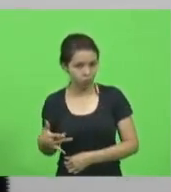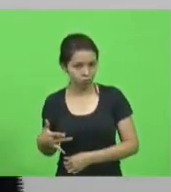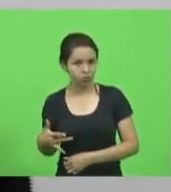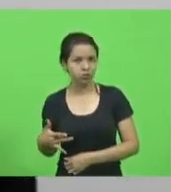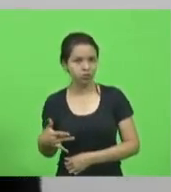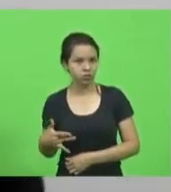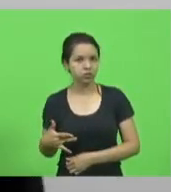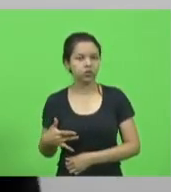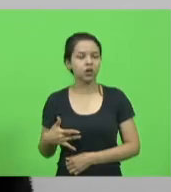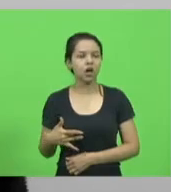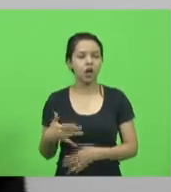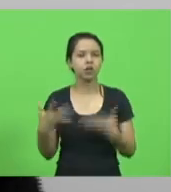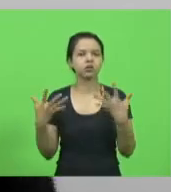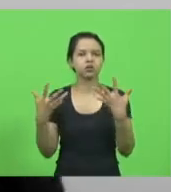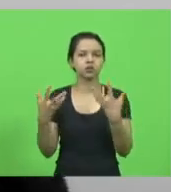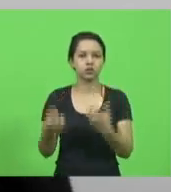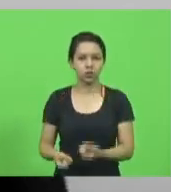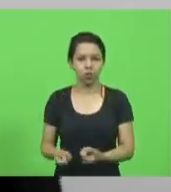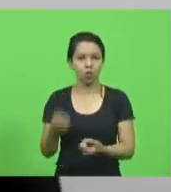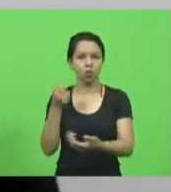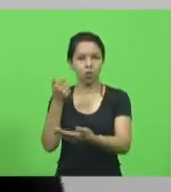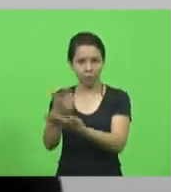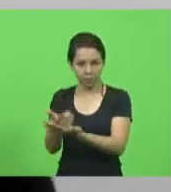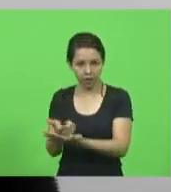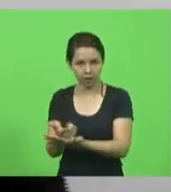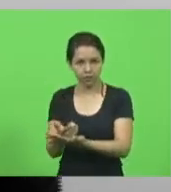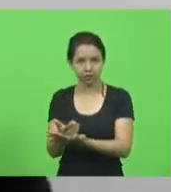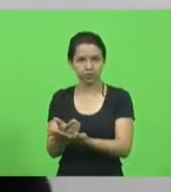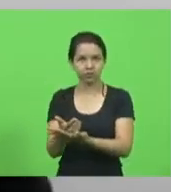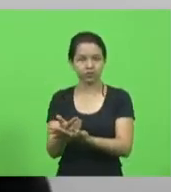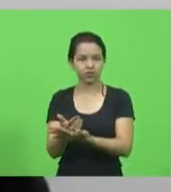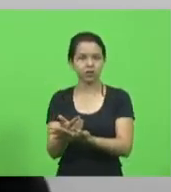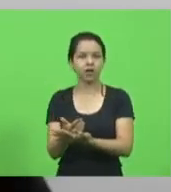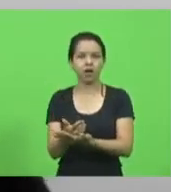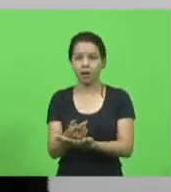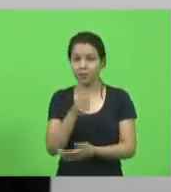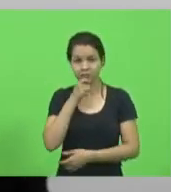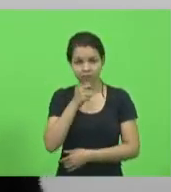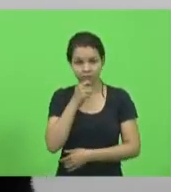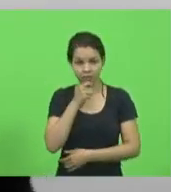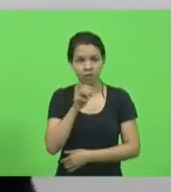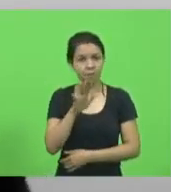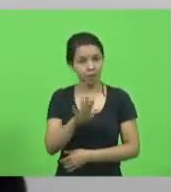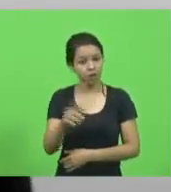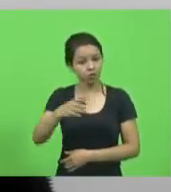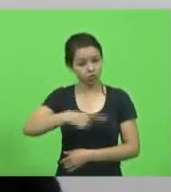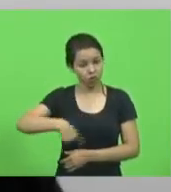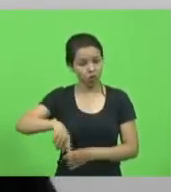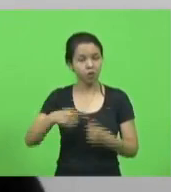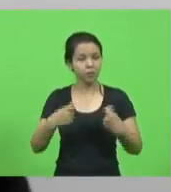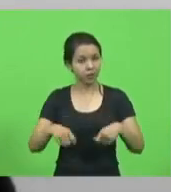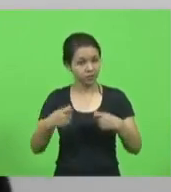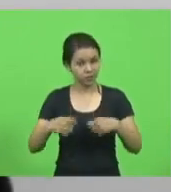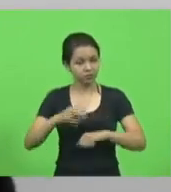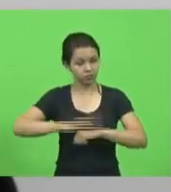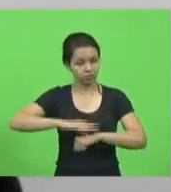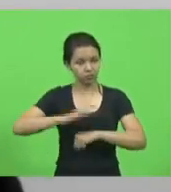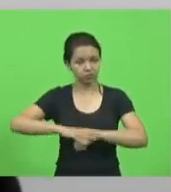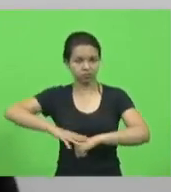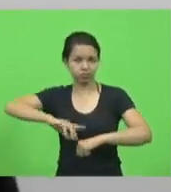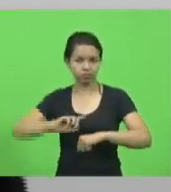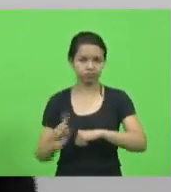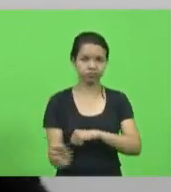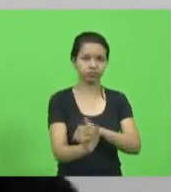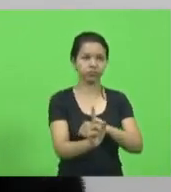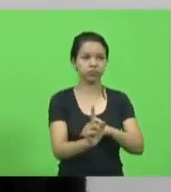disse que assumiria essa compra, embora isso ainda não foi efetivado. Então, nós temos que ser protagonista. Tem esse